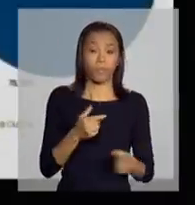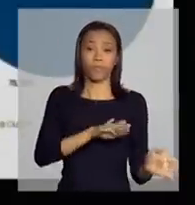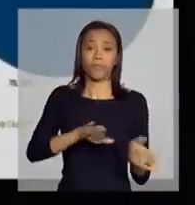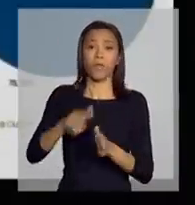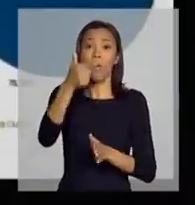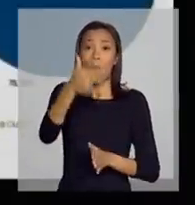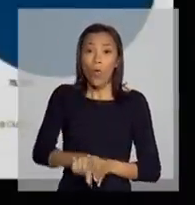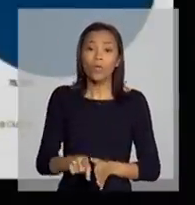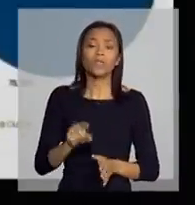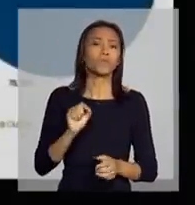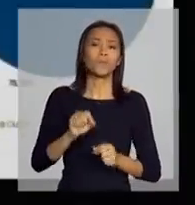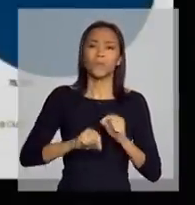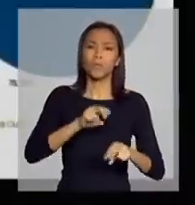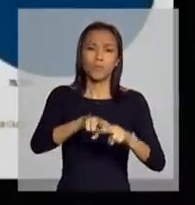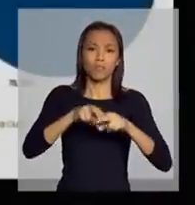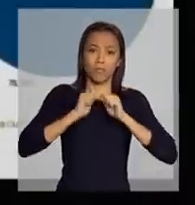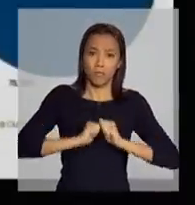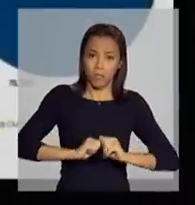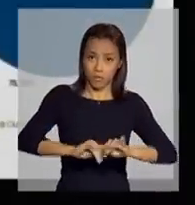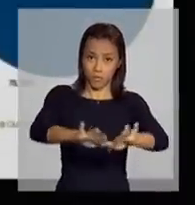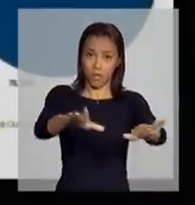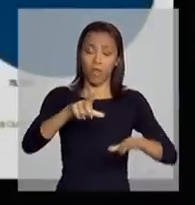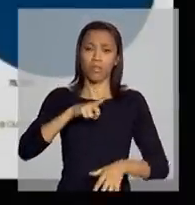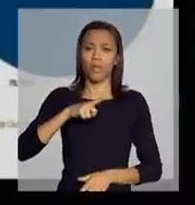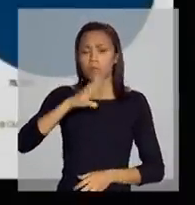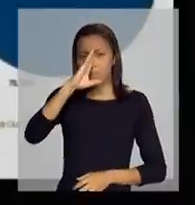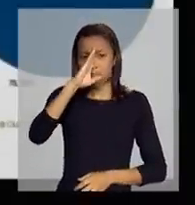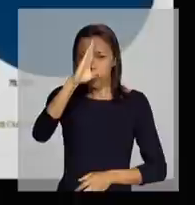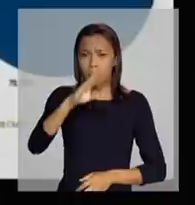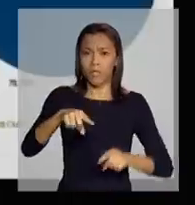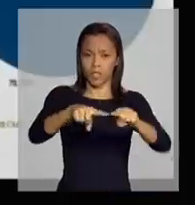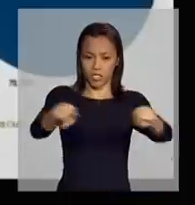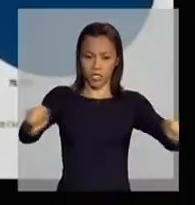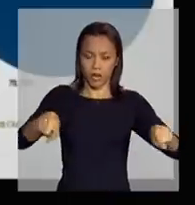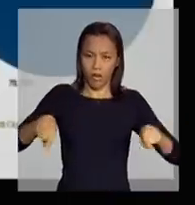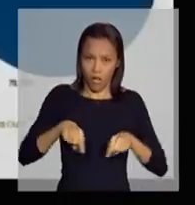nessa expansão, nós temos principalmente pastagem,